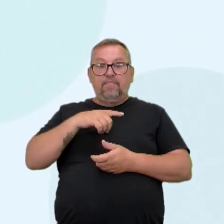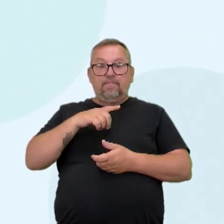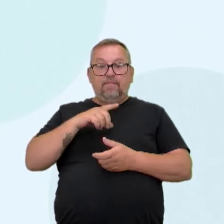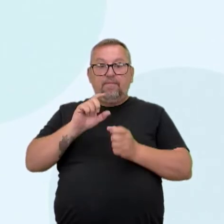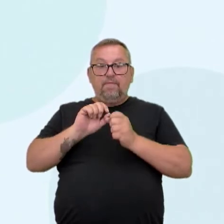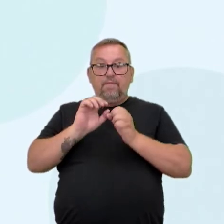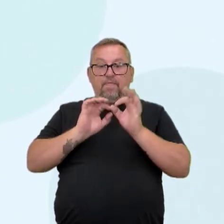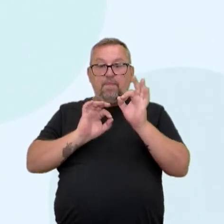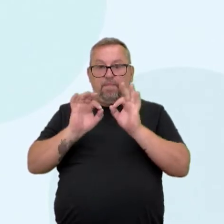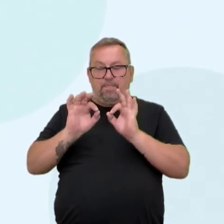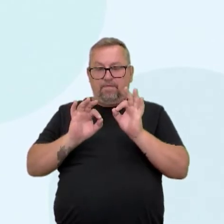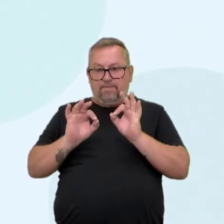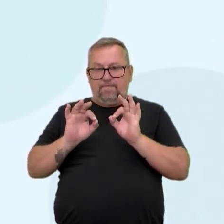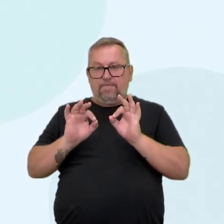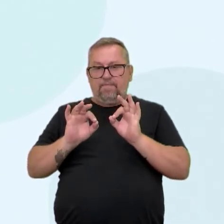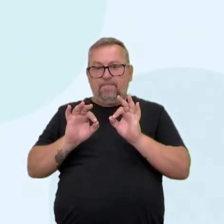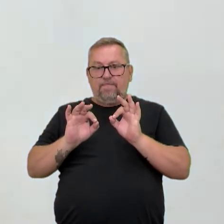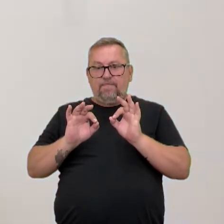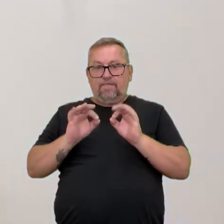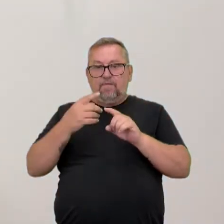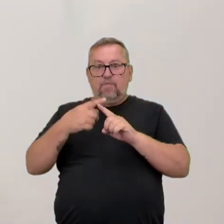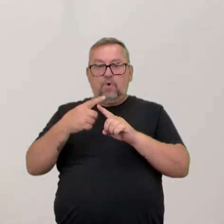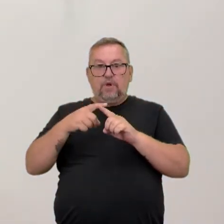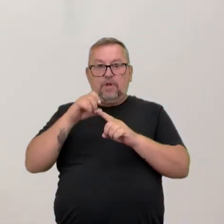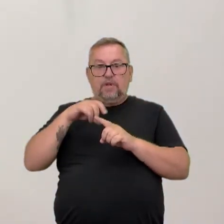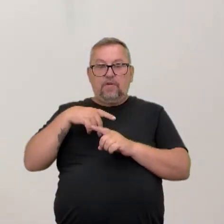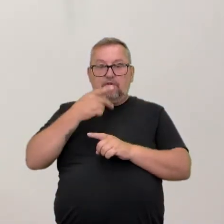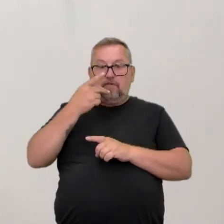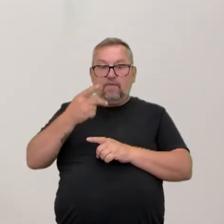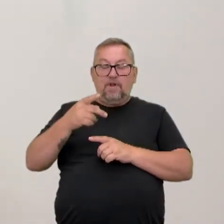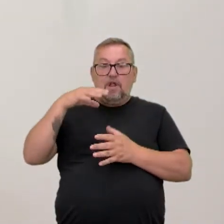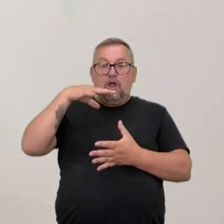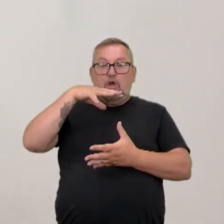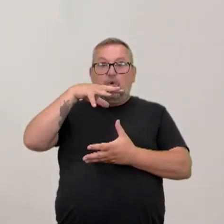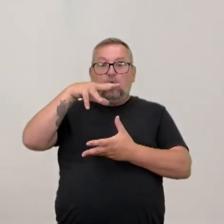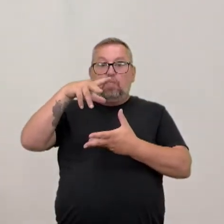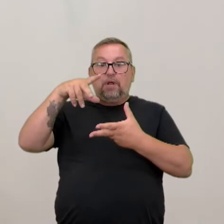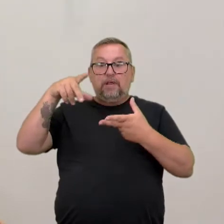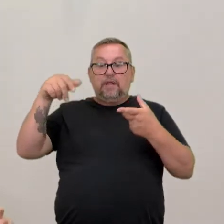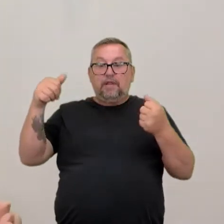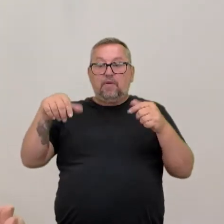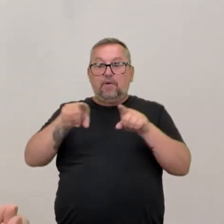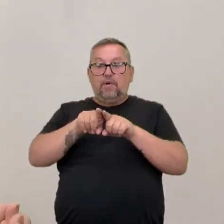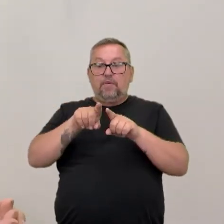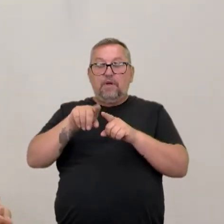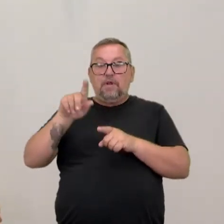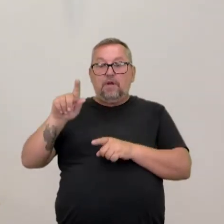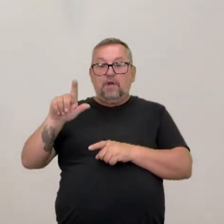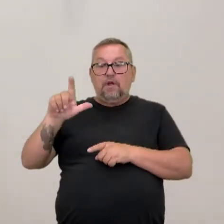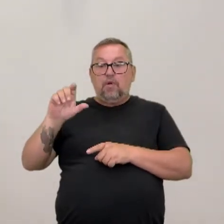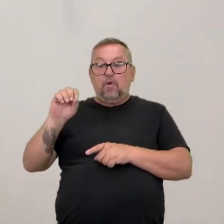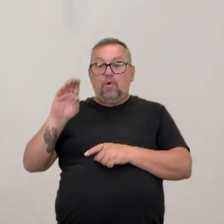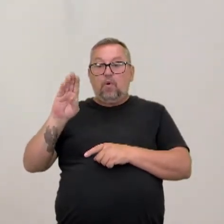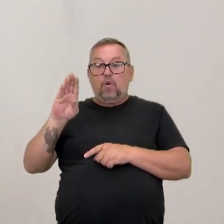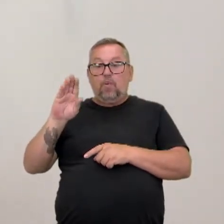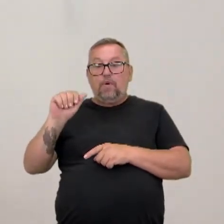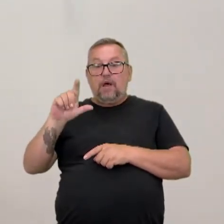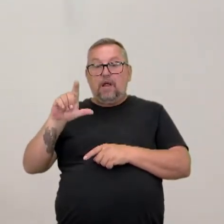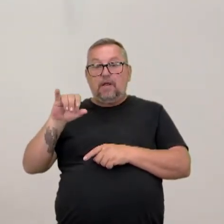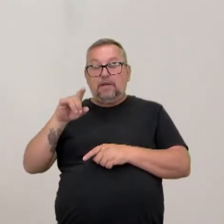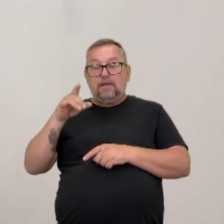colhida de forma aleatória, né, Maffê? Porque se a gente fala de globalização, a gente também tem que ver os efeitos nocivos,